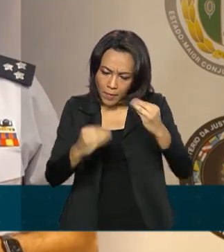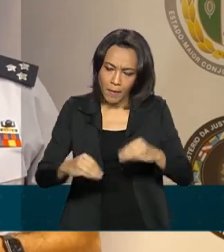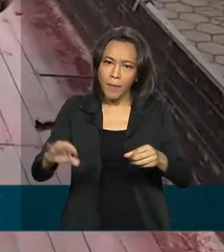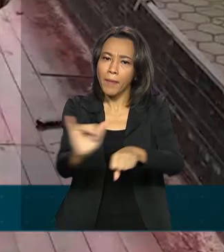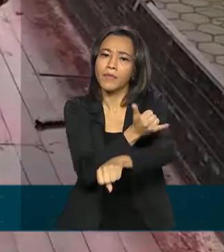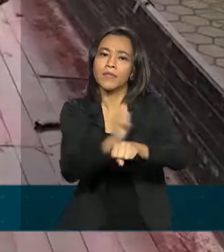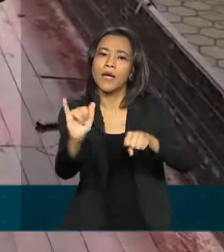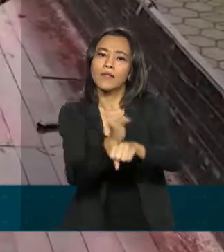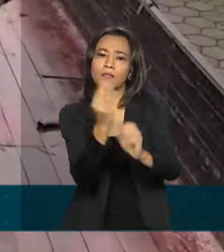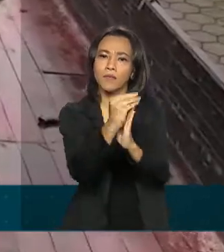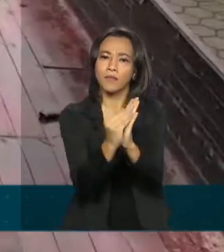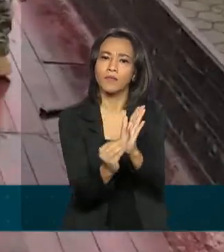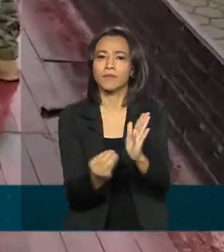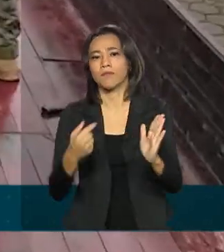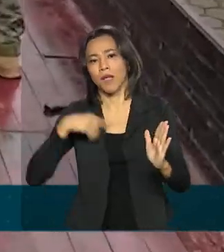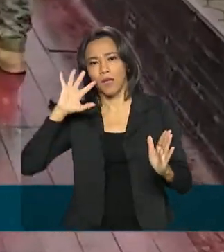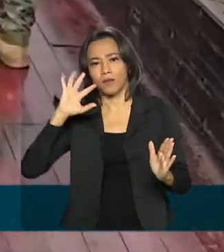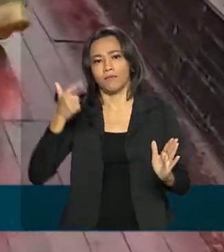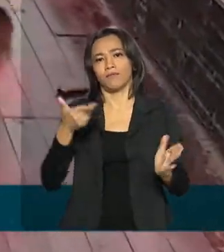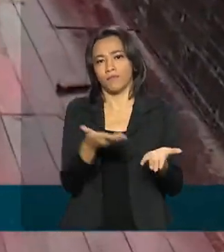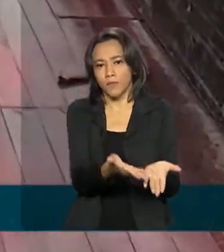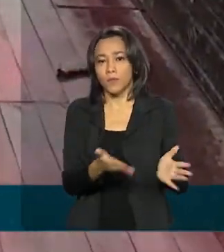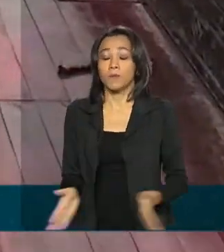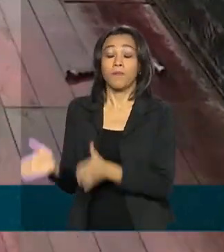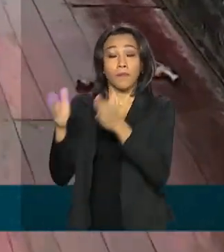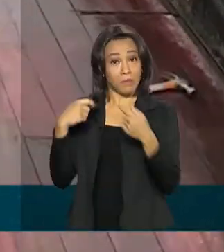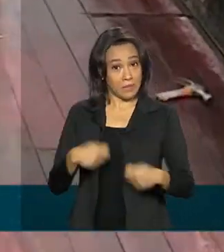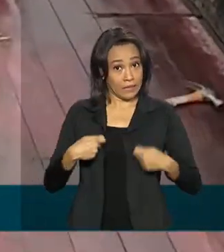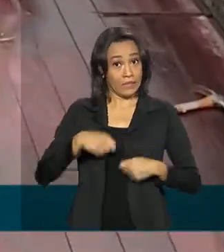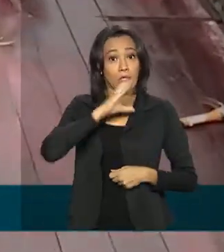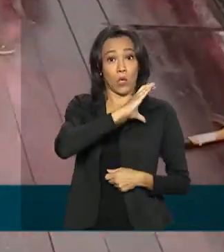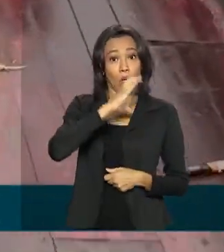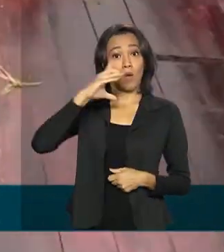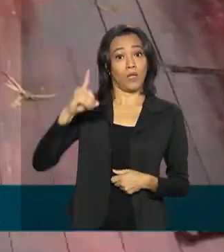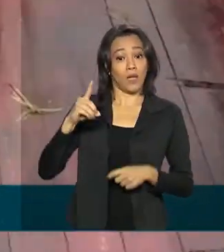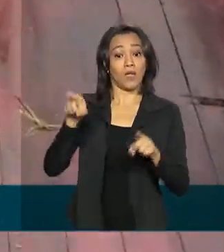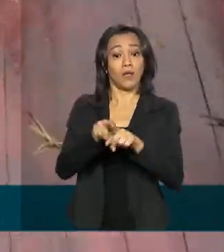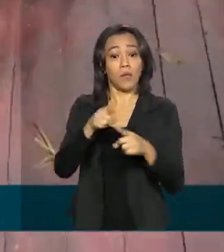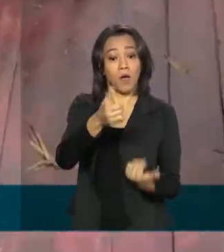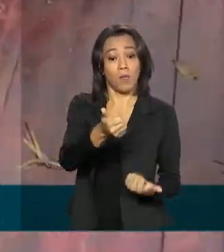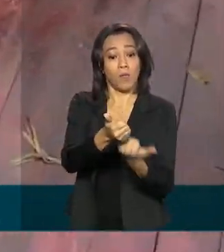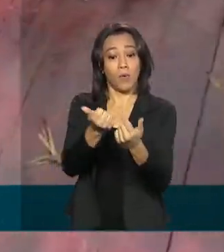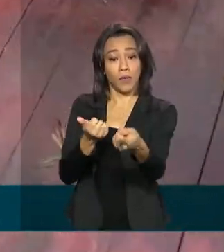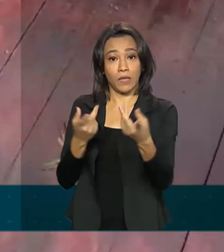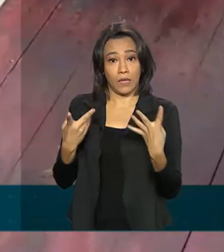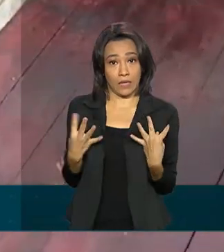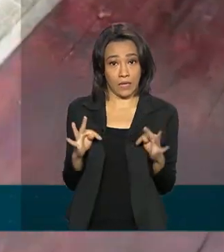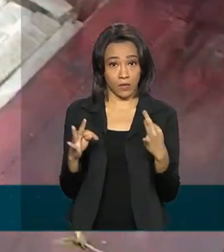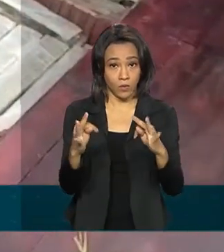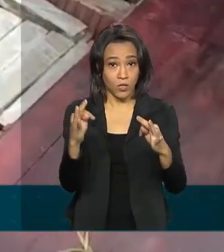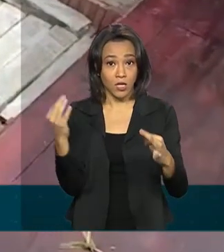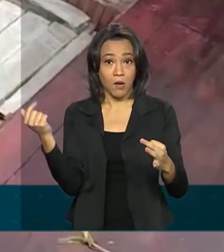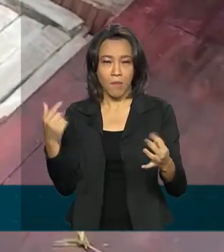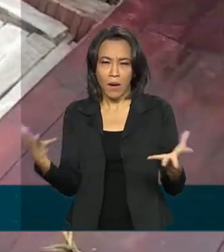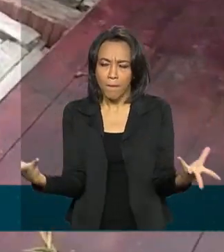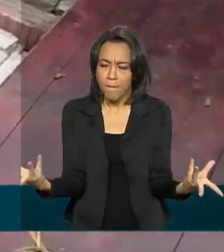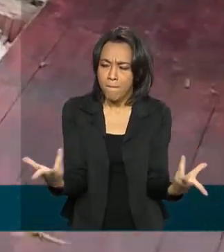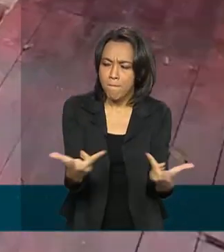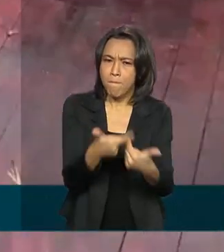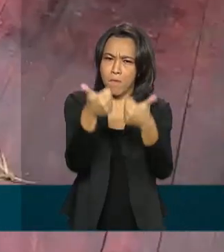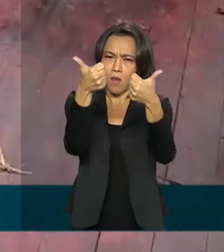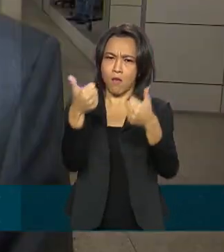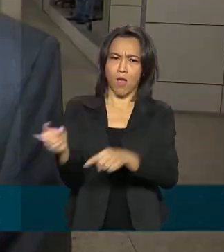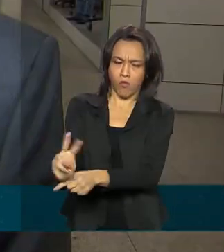transfronteiriço. Além da atuação coordenada, é preciso investimento em tecnologia para cada vez mais aperfeiçoar a